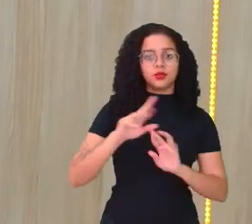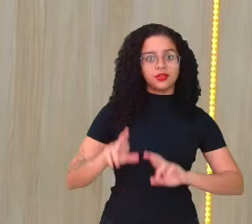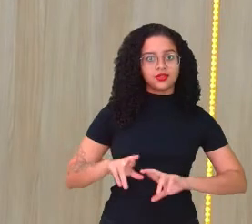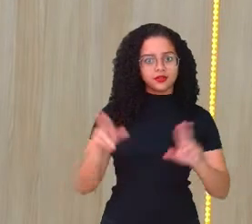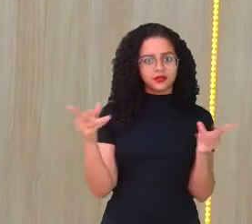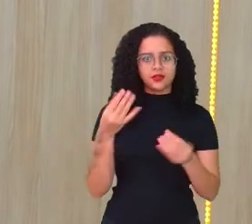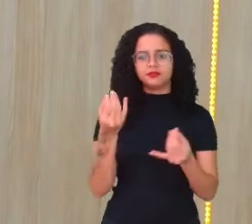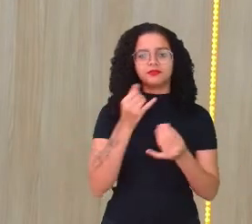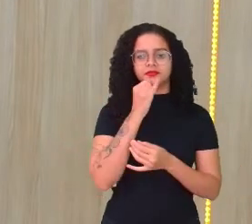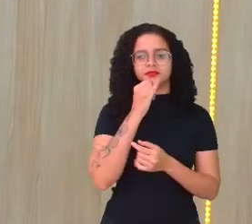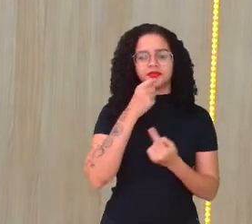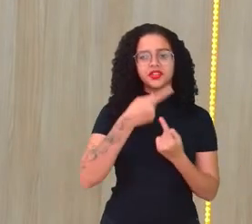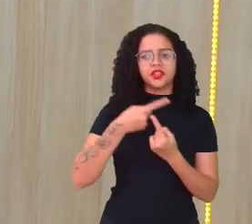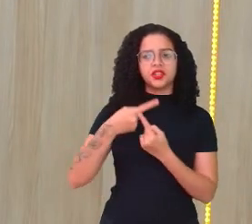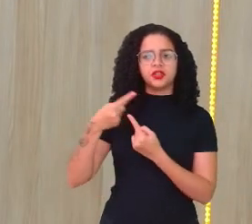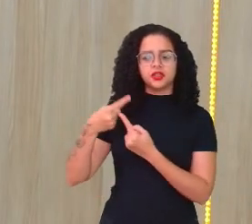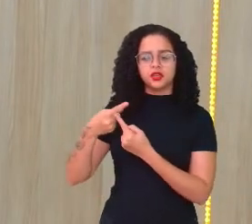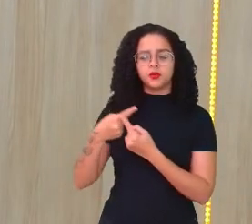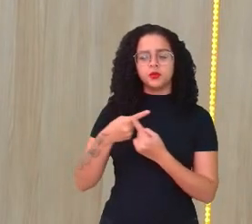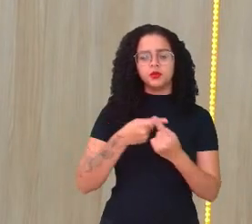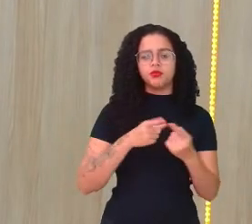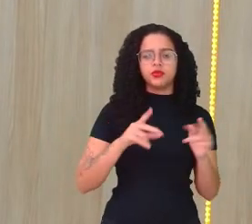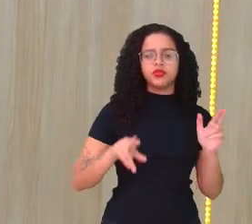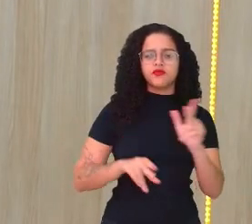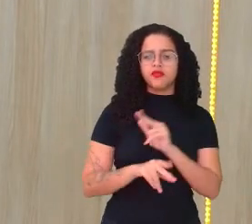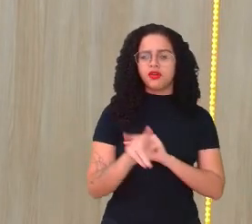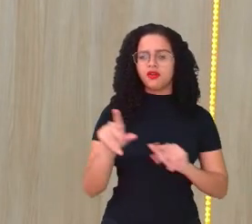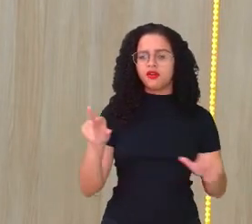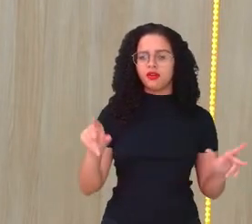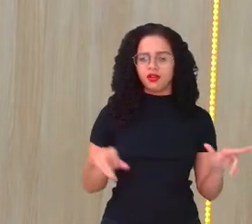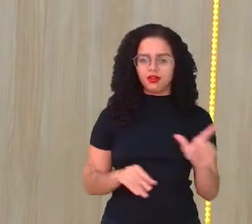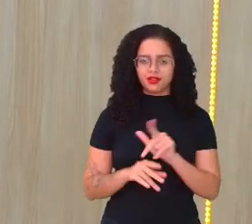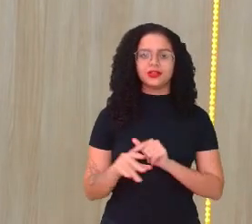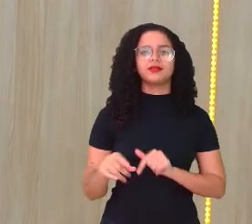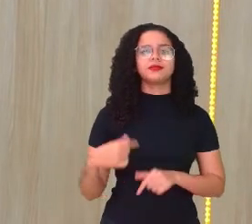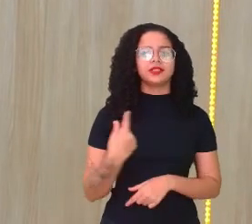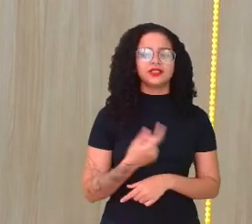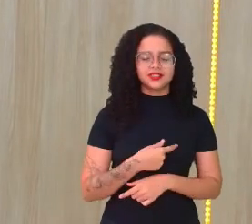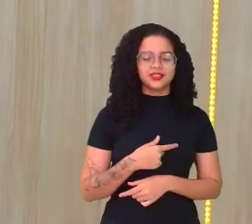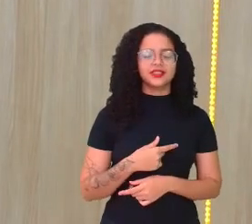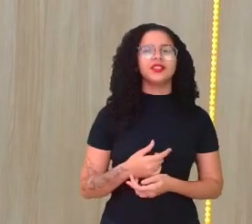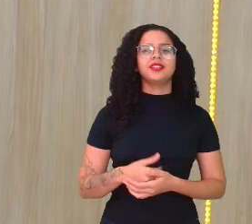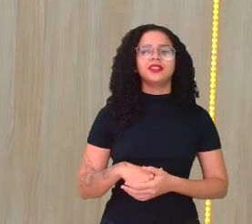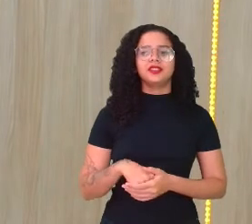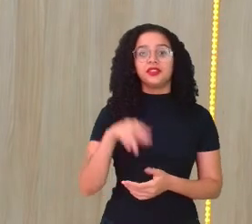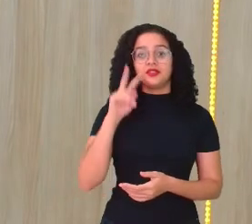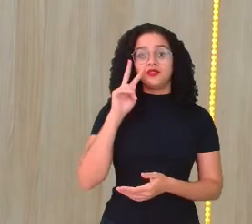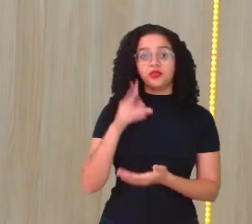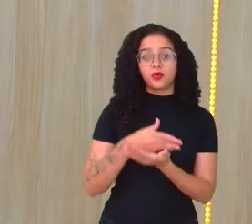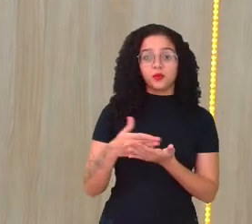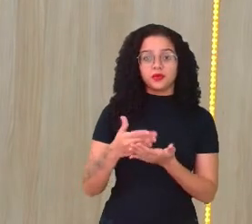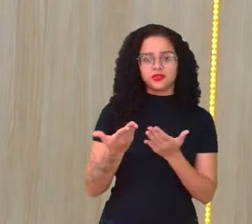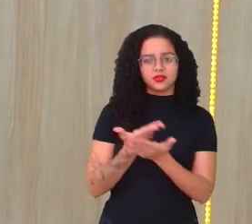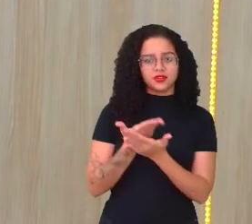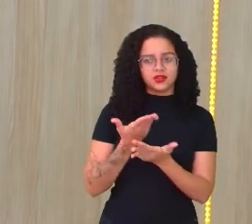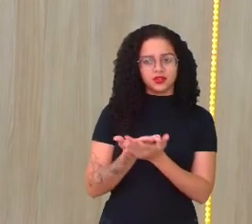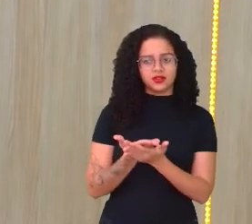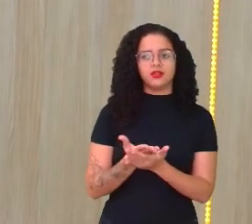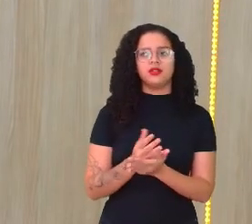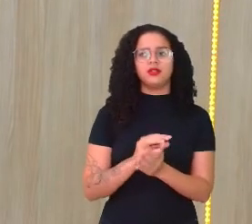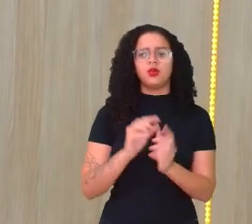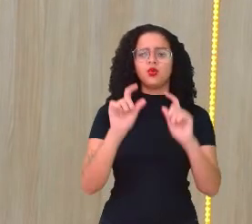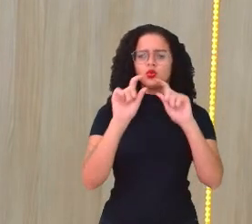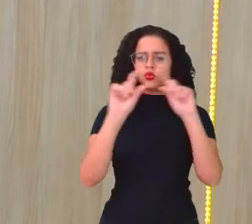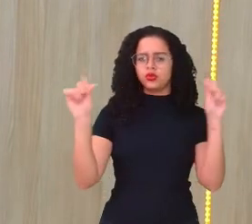certo? Tipos diferentes de misturas. Que é até o que a gente viu no início da nossa aula. O